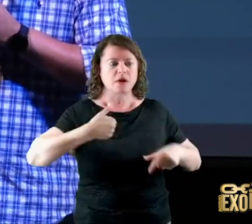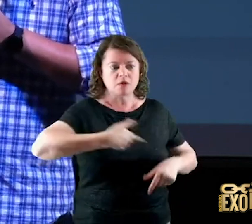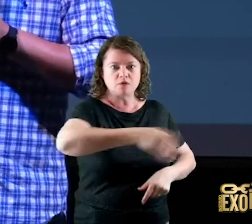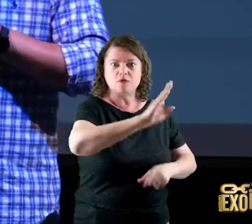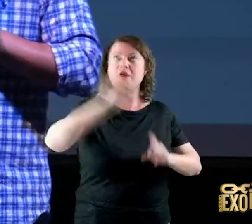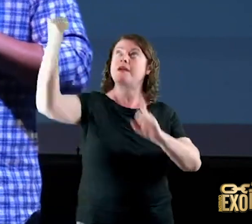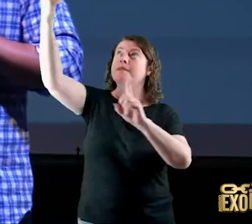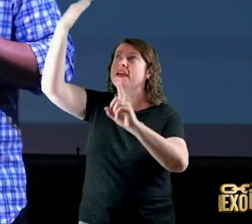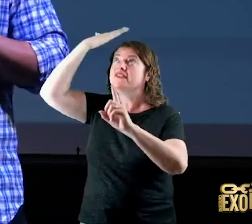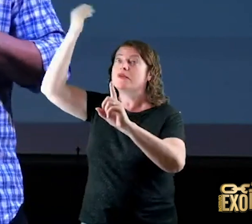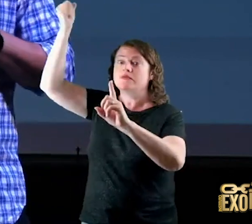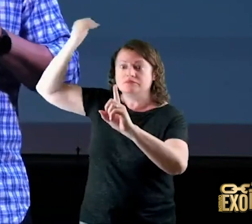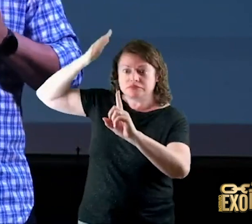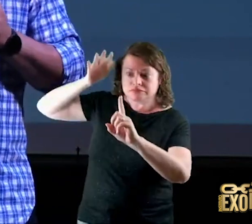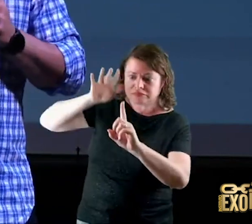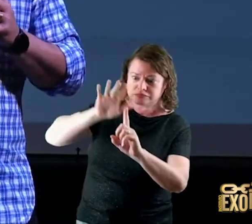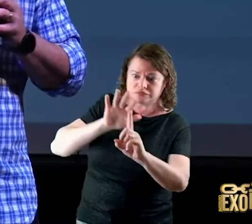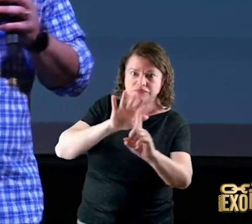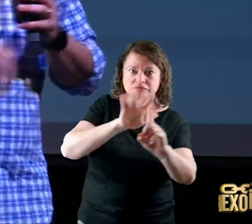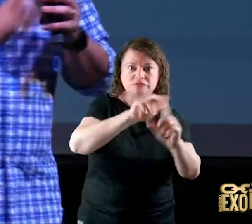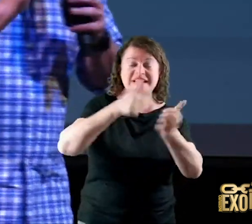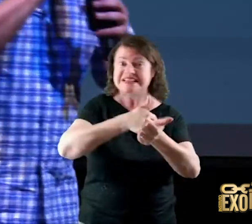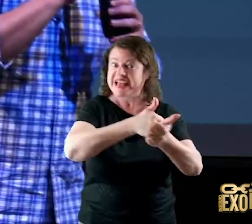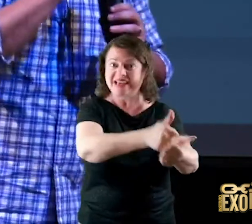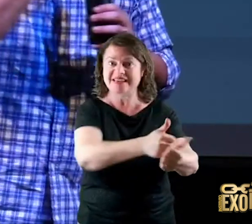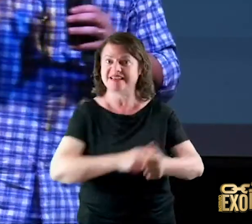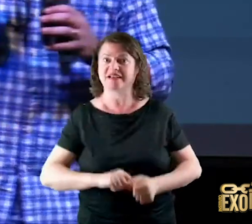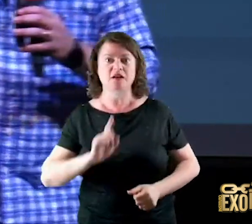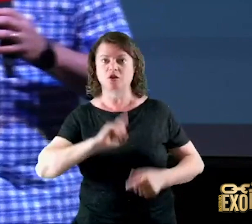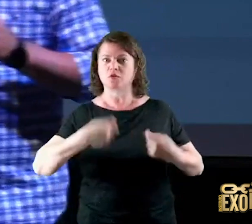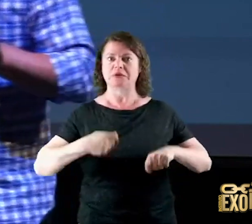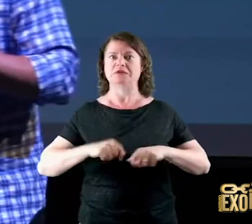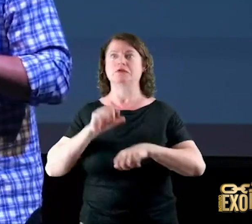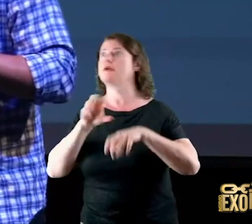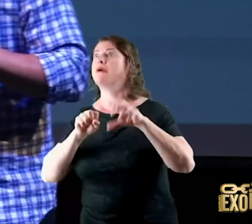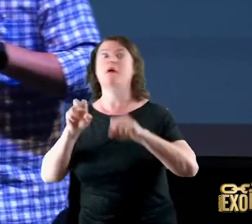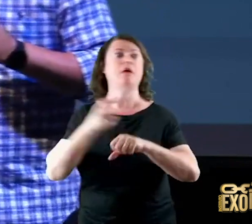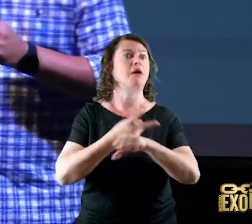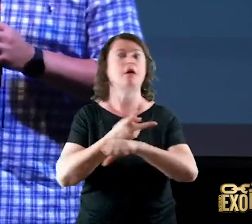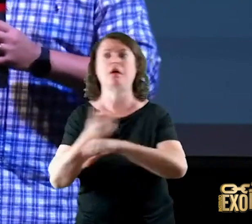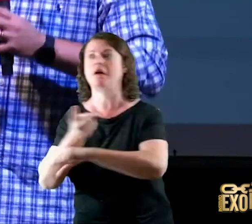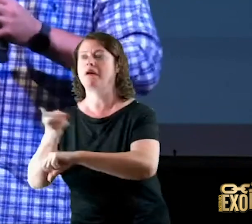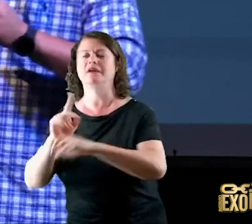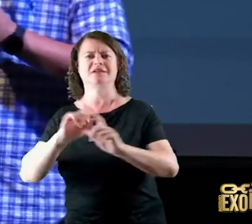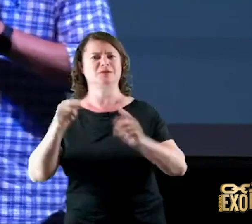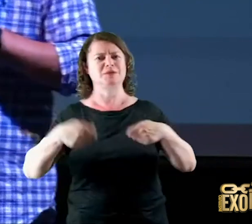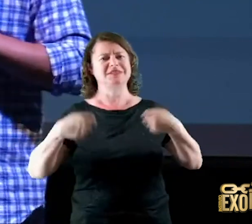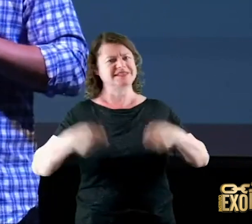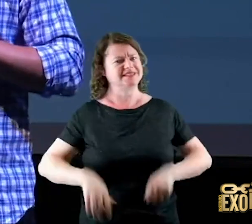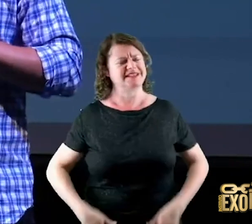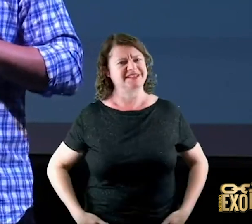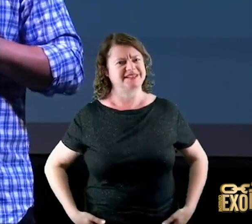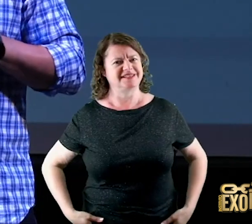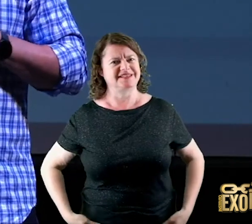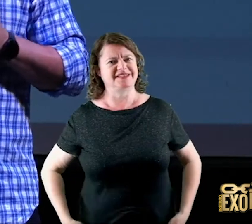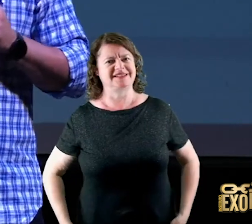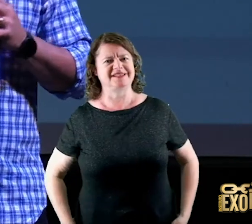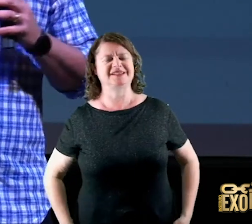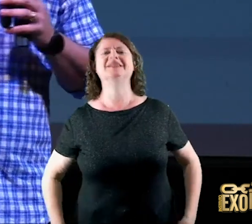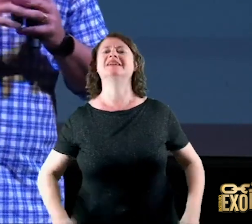bênçãos virão sobre ti e te alcançarão a bênção te surpreende meu Deus você fica grato por quê?